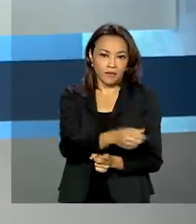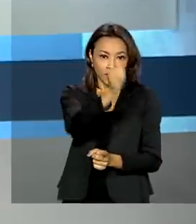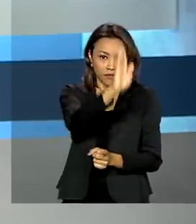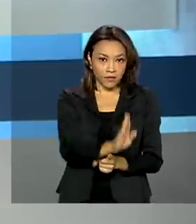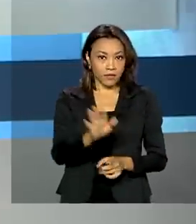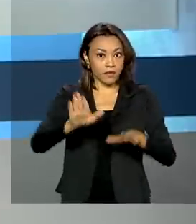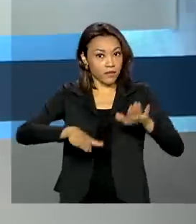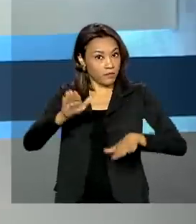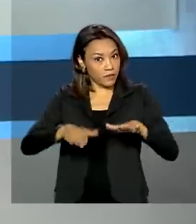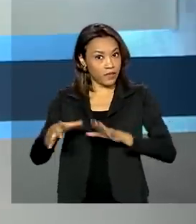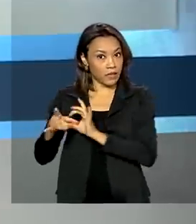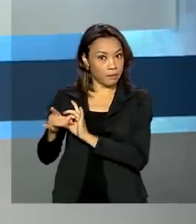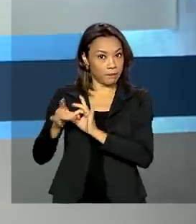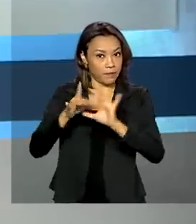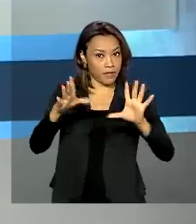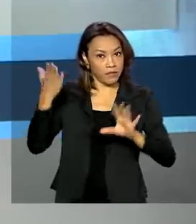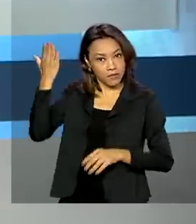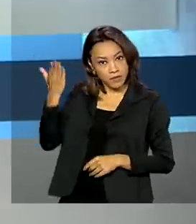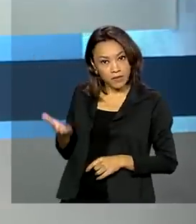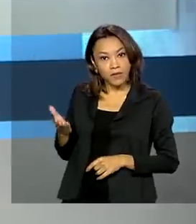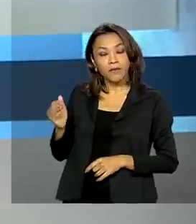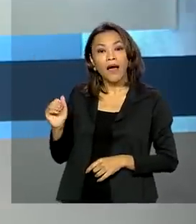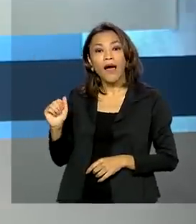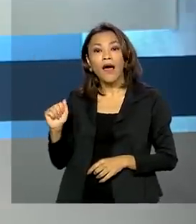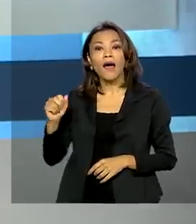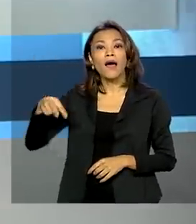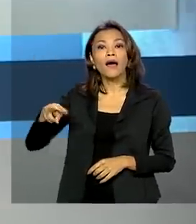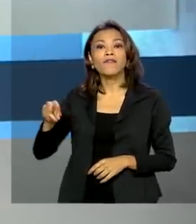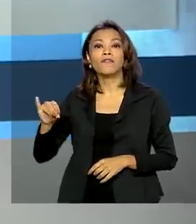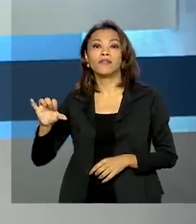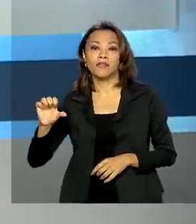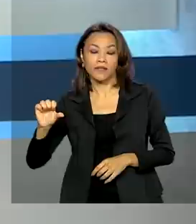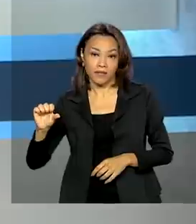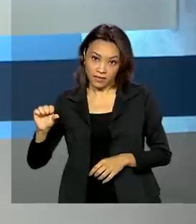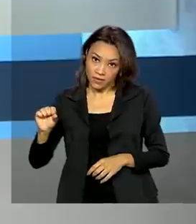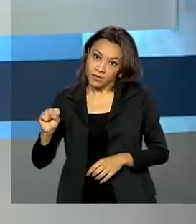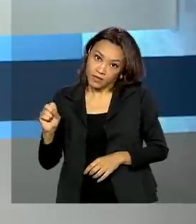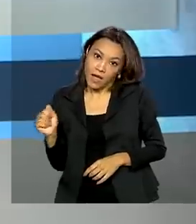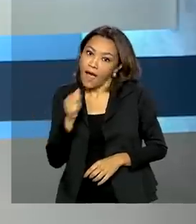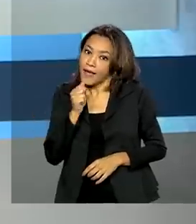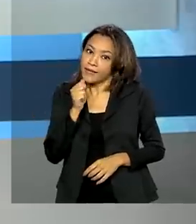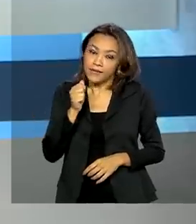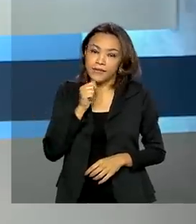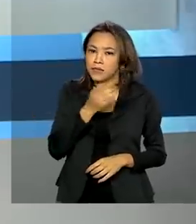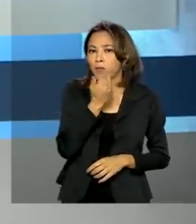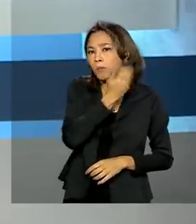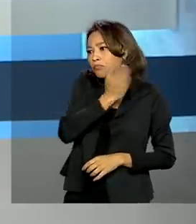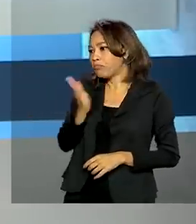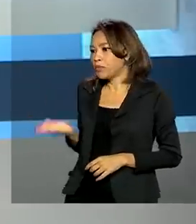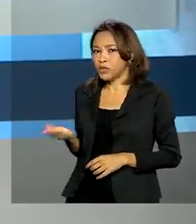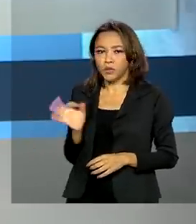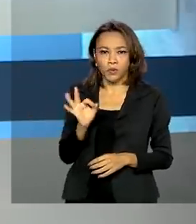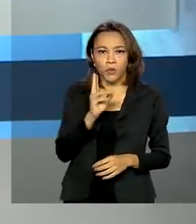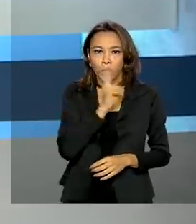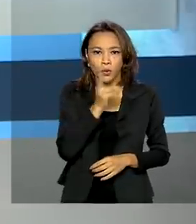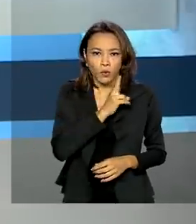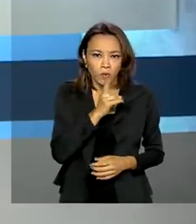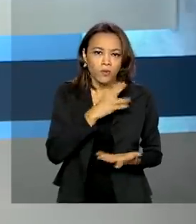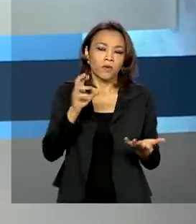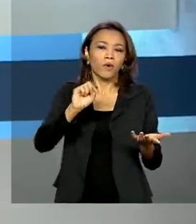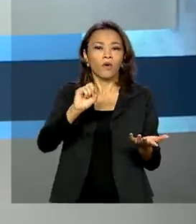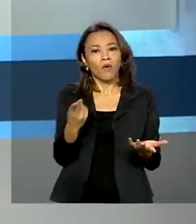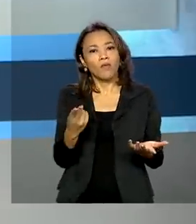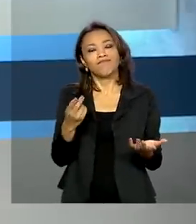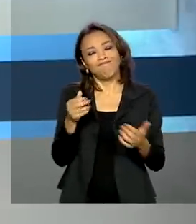autorização da Anvisa. Até o momento, nenhum laboratório solicitou registro de uso emergencial ou definitivo de vacinas